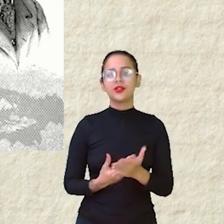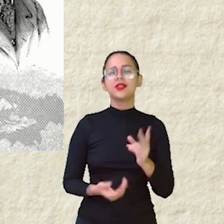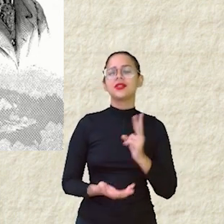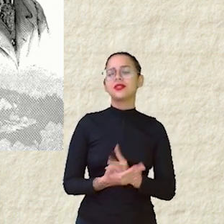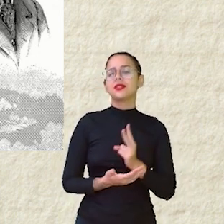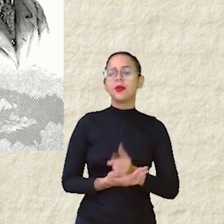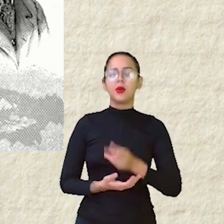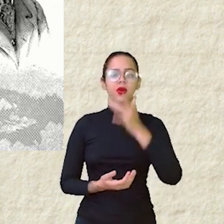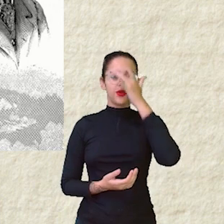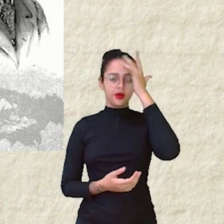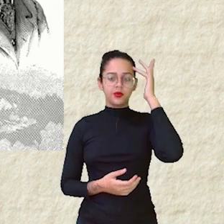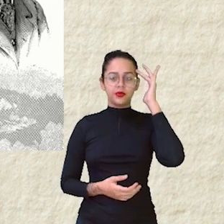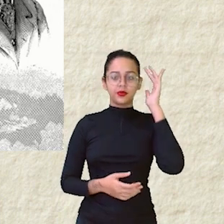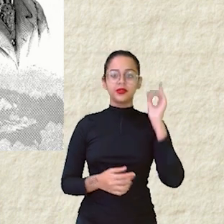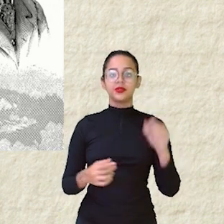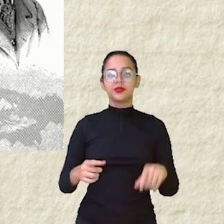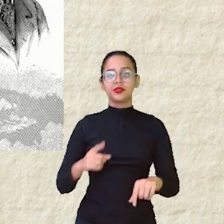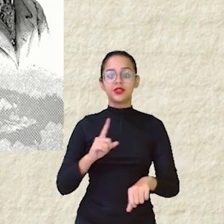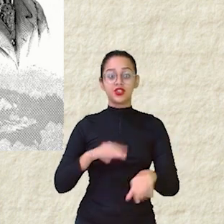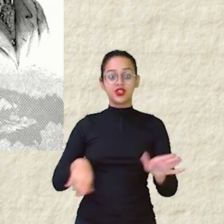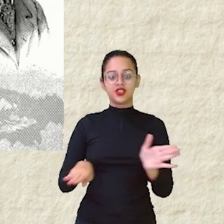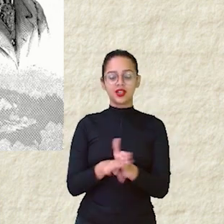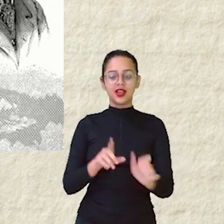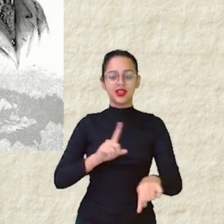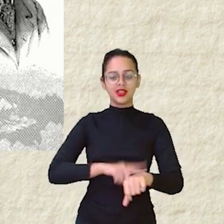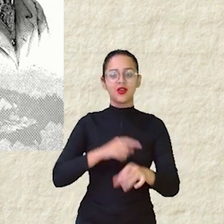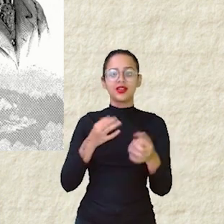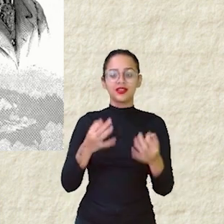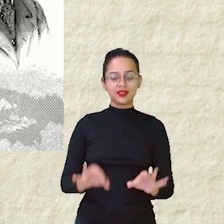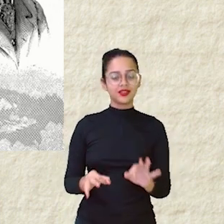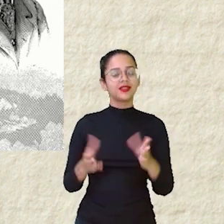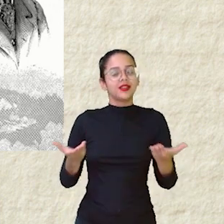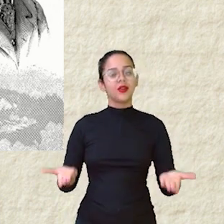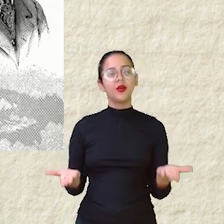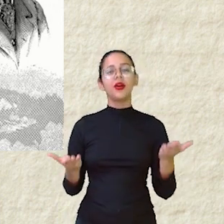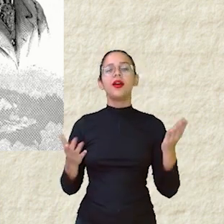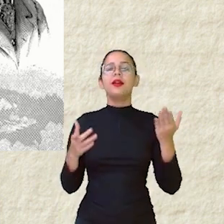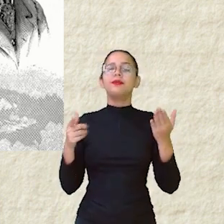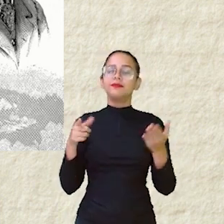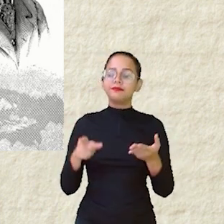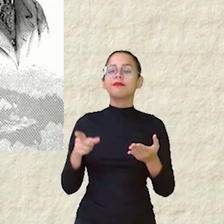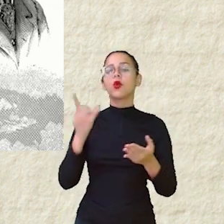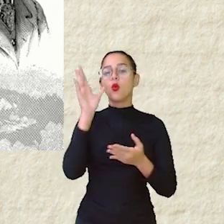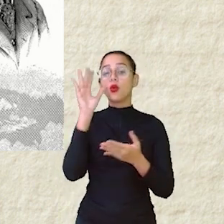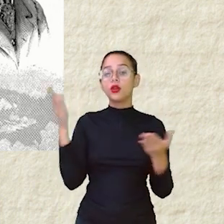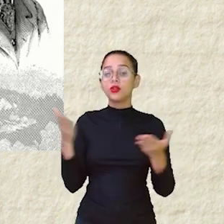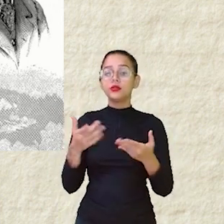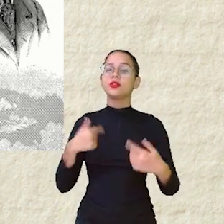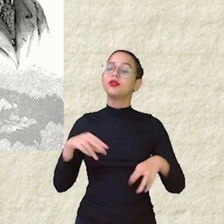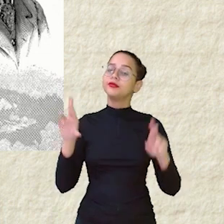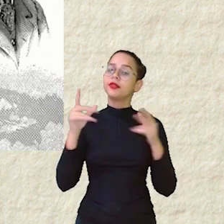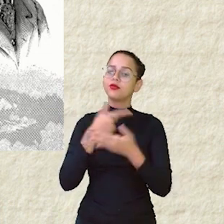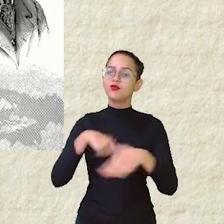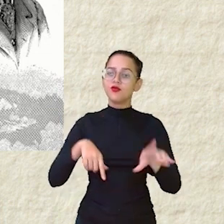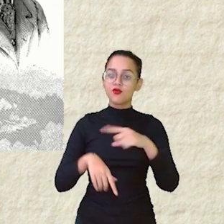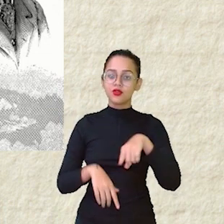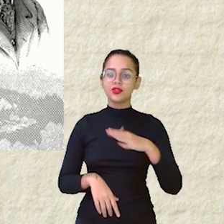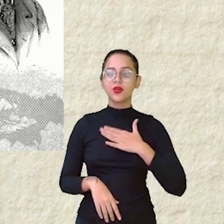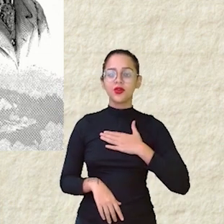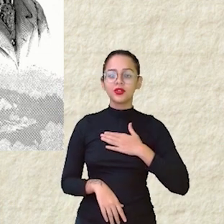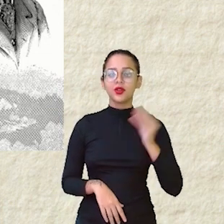uma pessoa pontual. Essa foi a nossa curiosidade de hoje e eu espero que você tenha gostado.